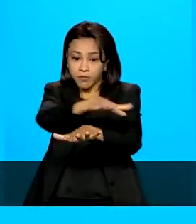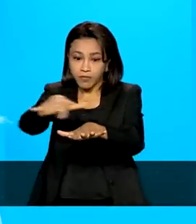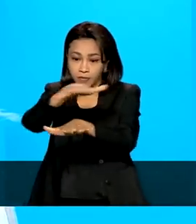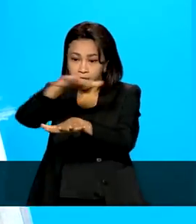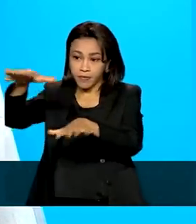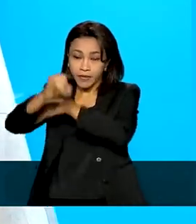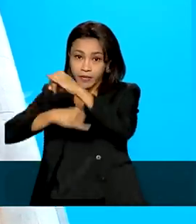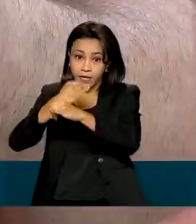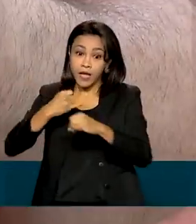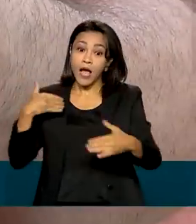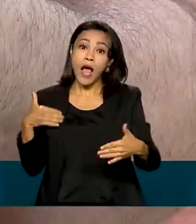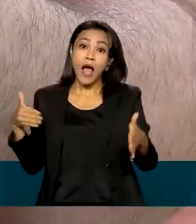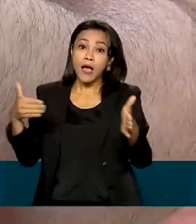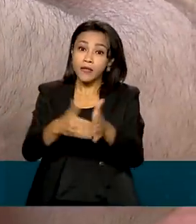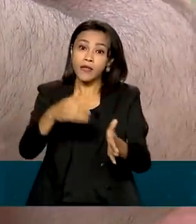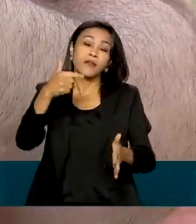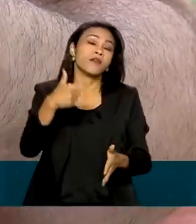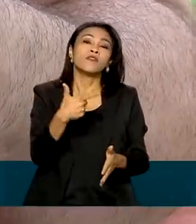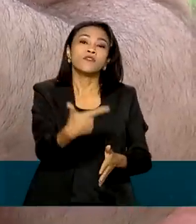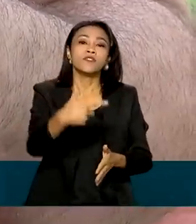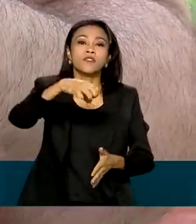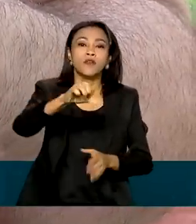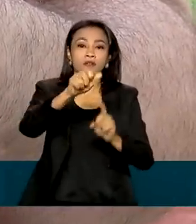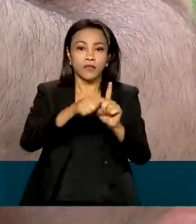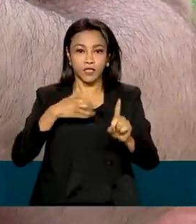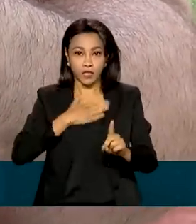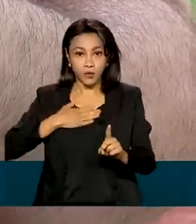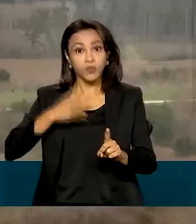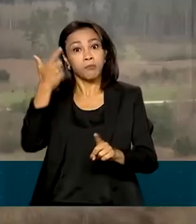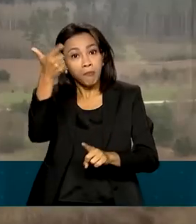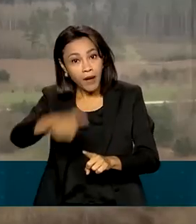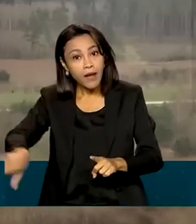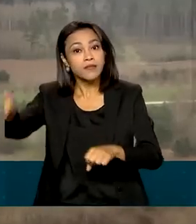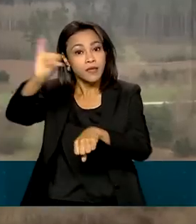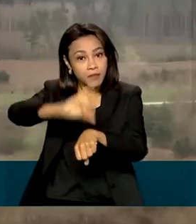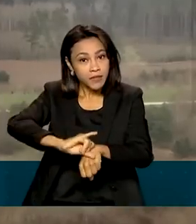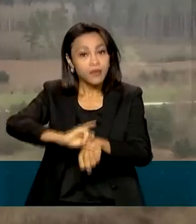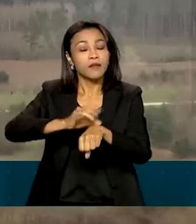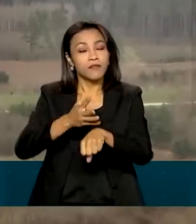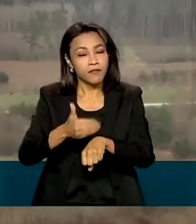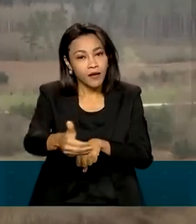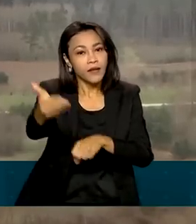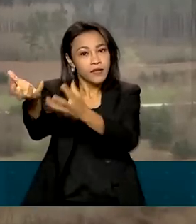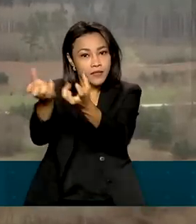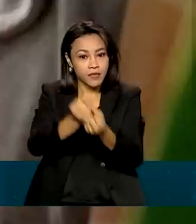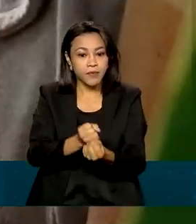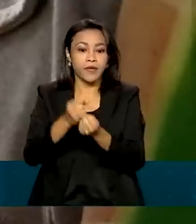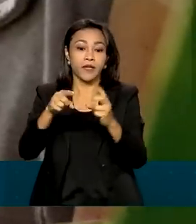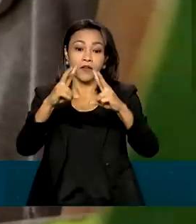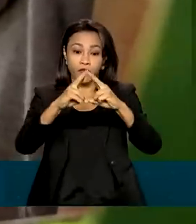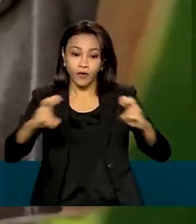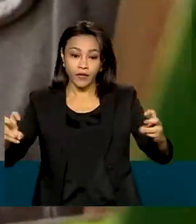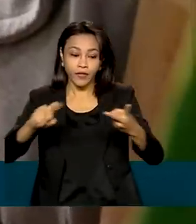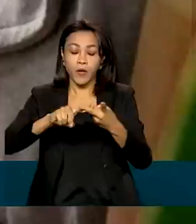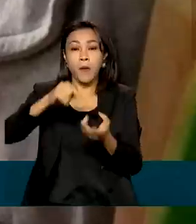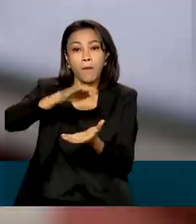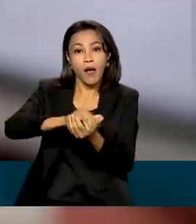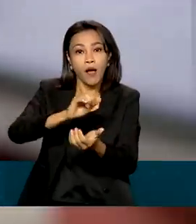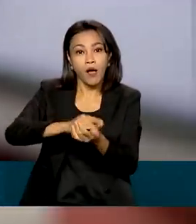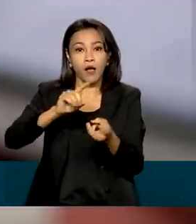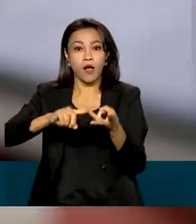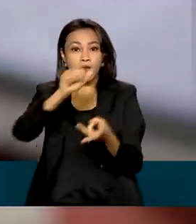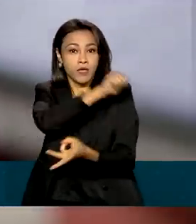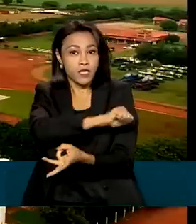dia 29 de agosto, outras quatro capitais devem estar aptas a receber o sinal. Florianópolis, Palmas, Rio de